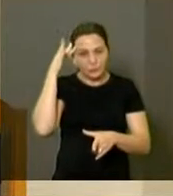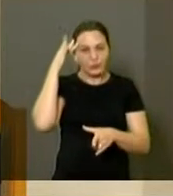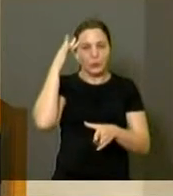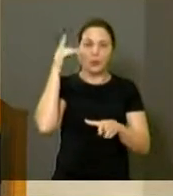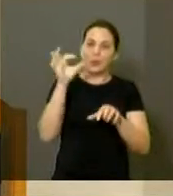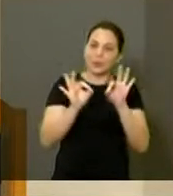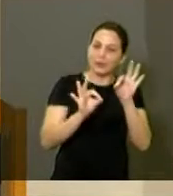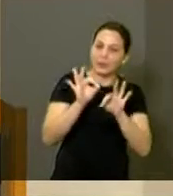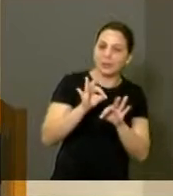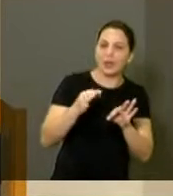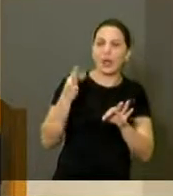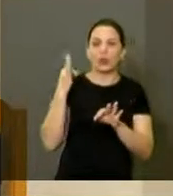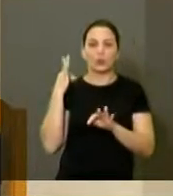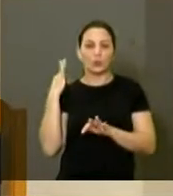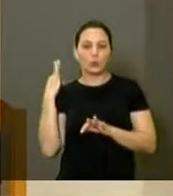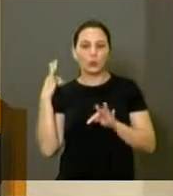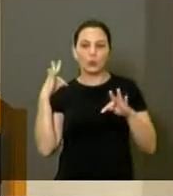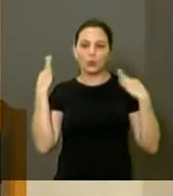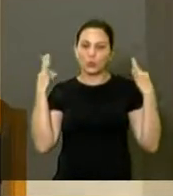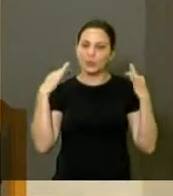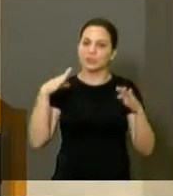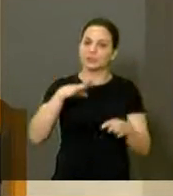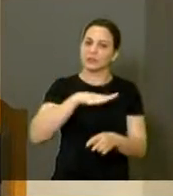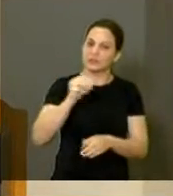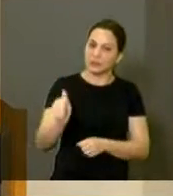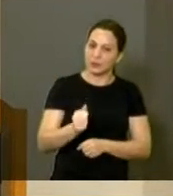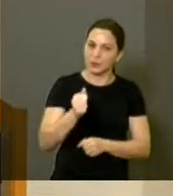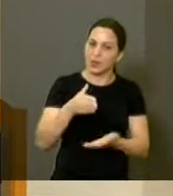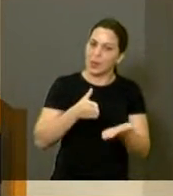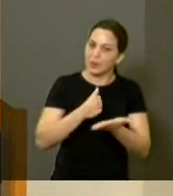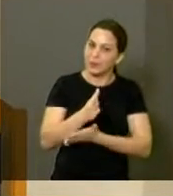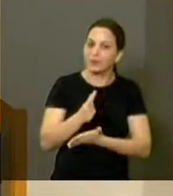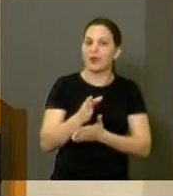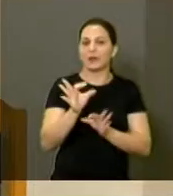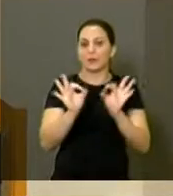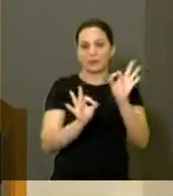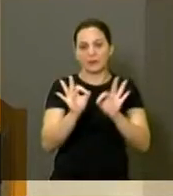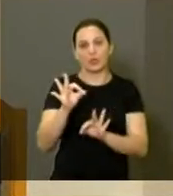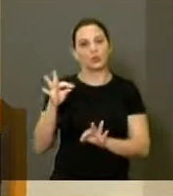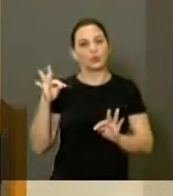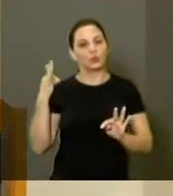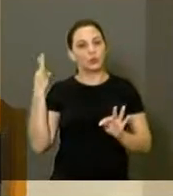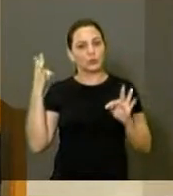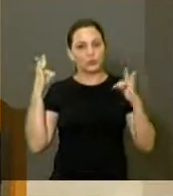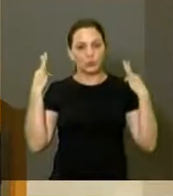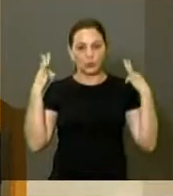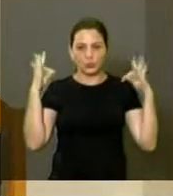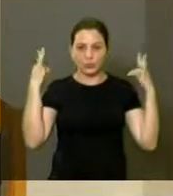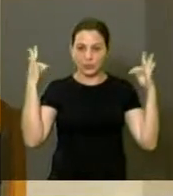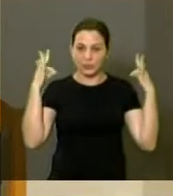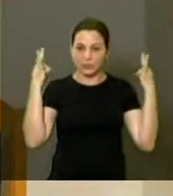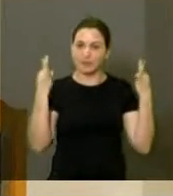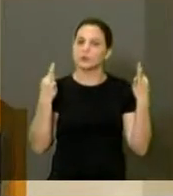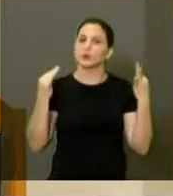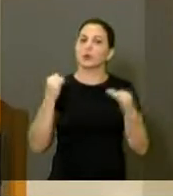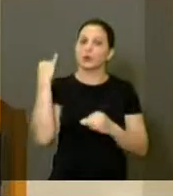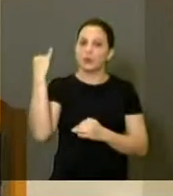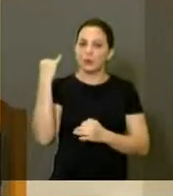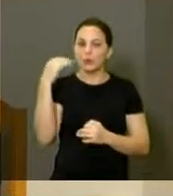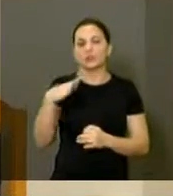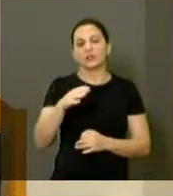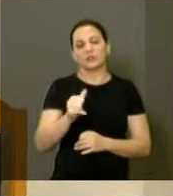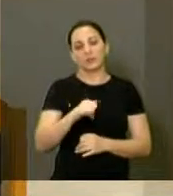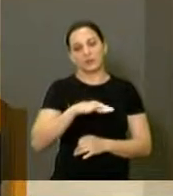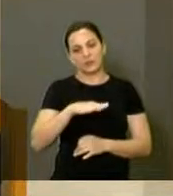turismo em nossa cidade, quando será aprovado o plano de turismo, que é algo extremamente importante para a nossa